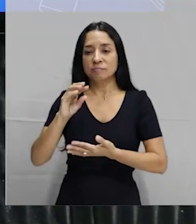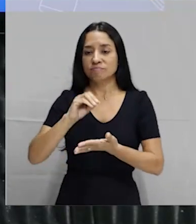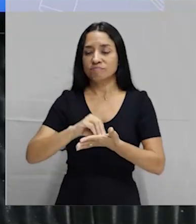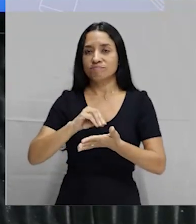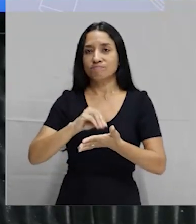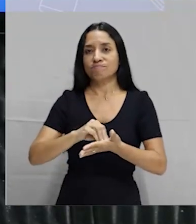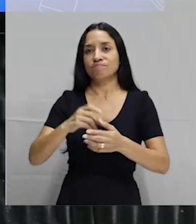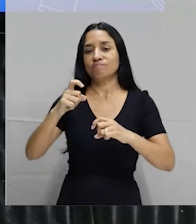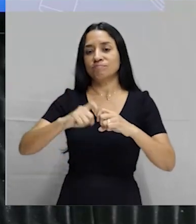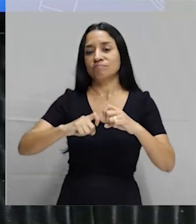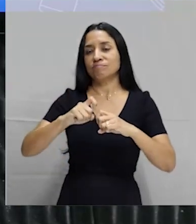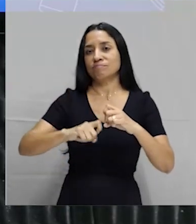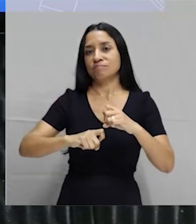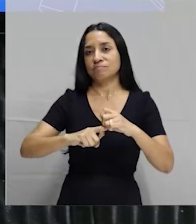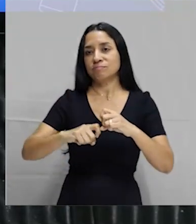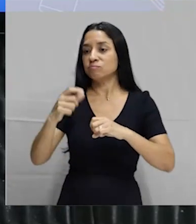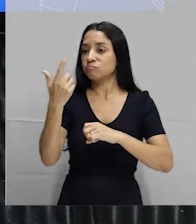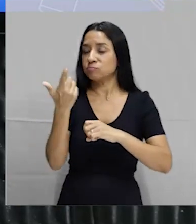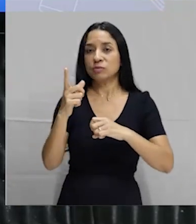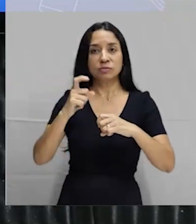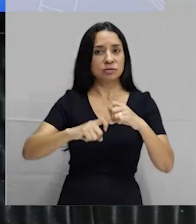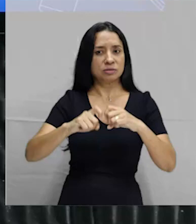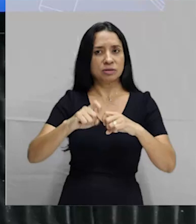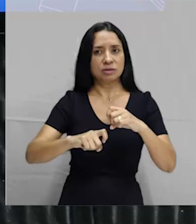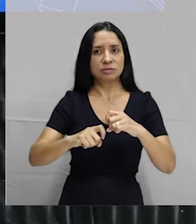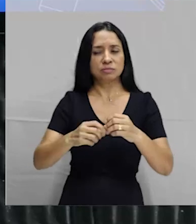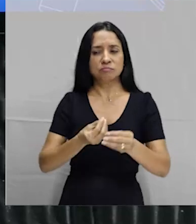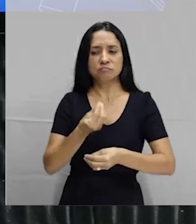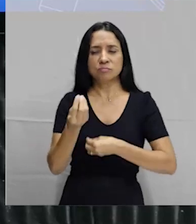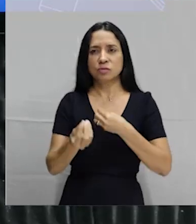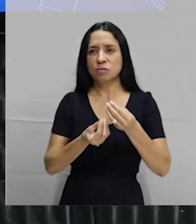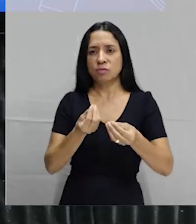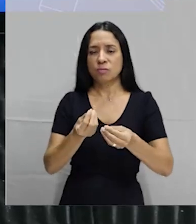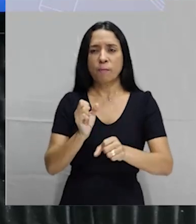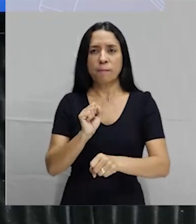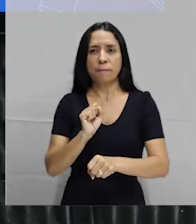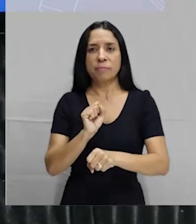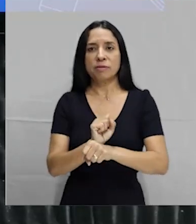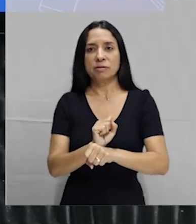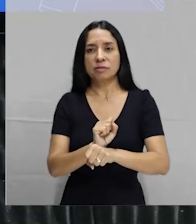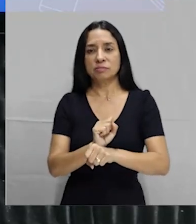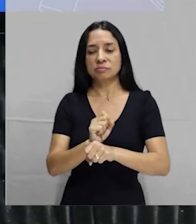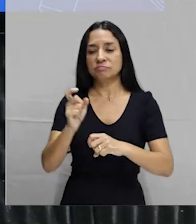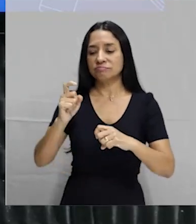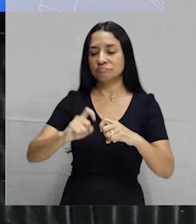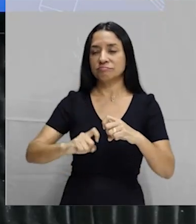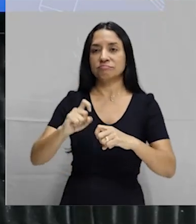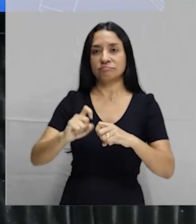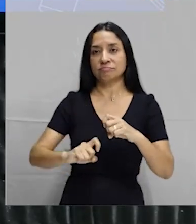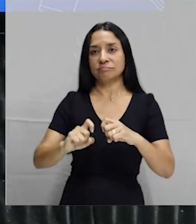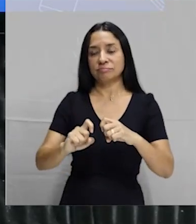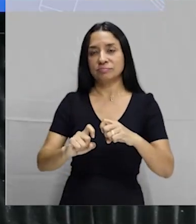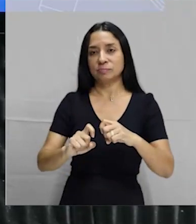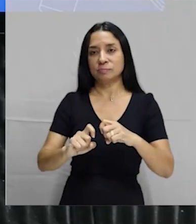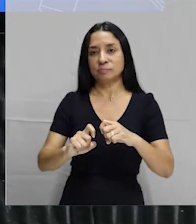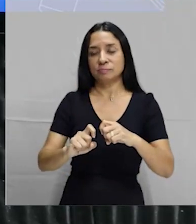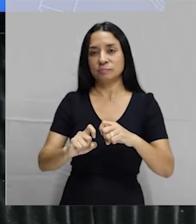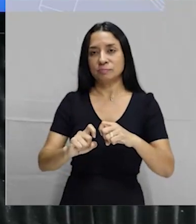abstinência. Ah, professor, a abstinência sexual quer dizer que eu vou parar de ter relação sexual?